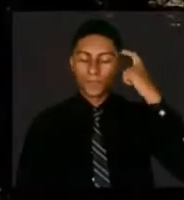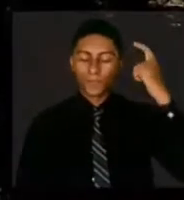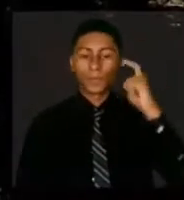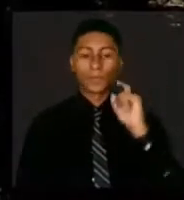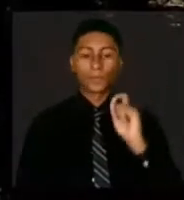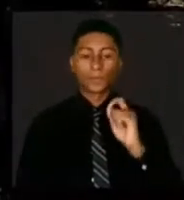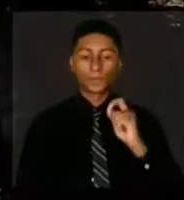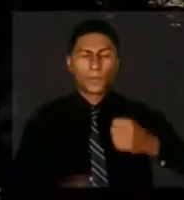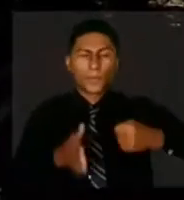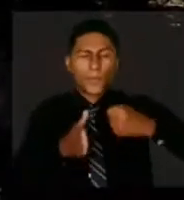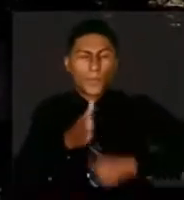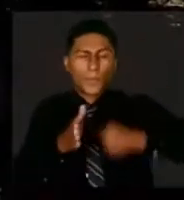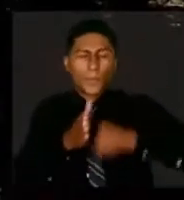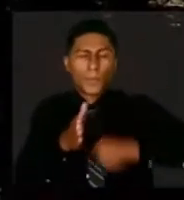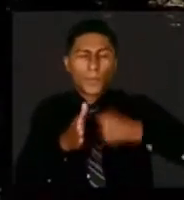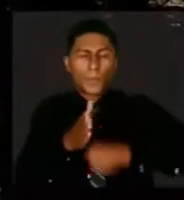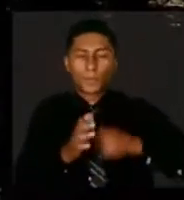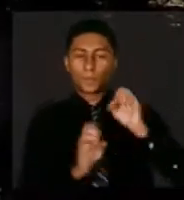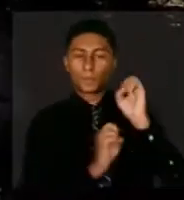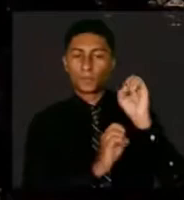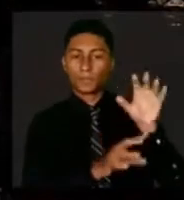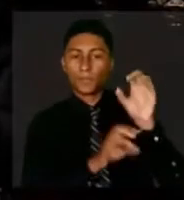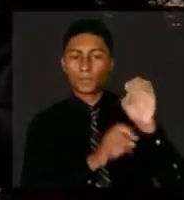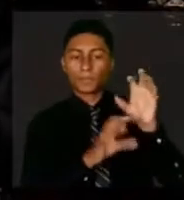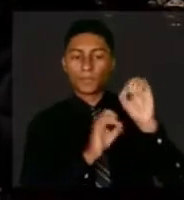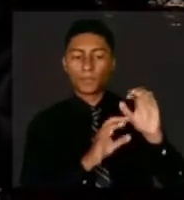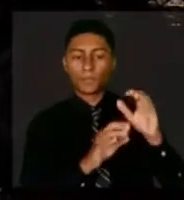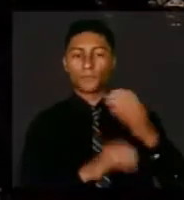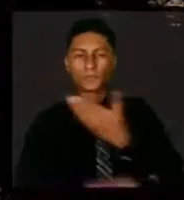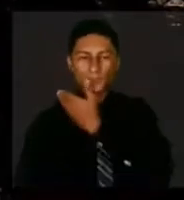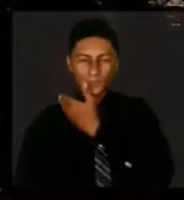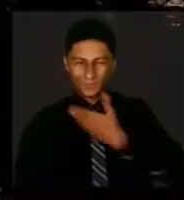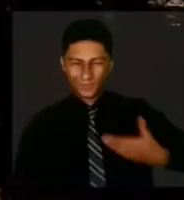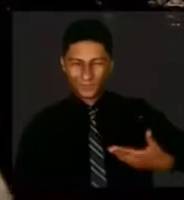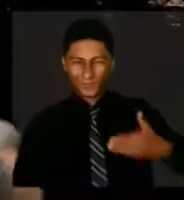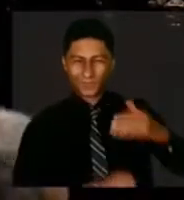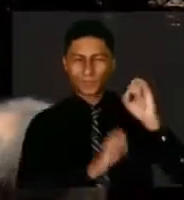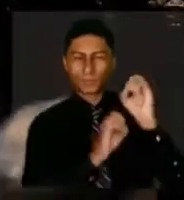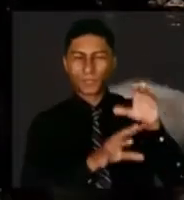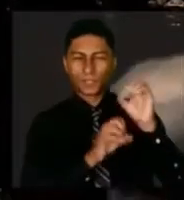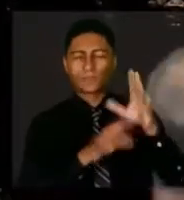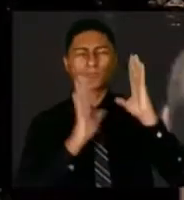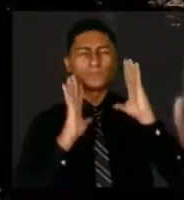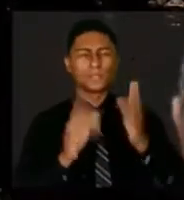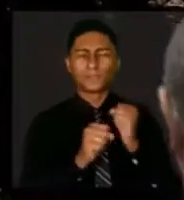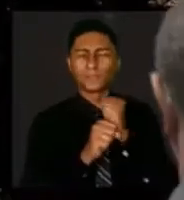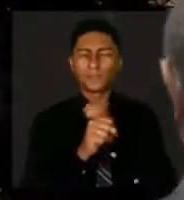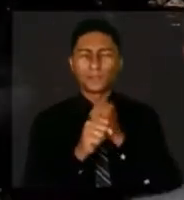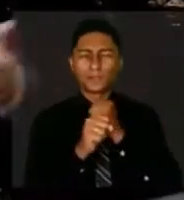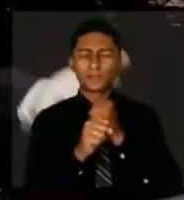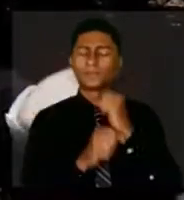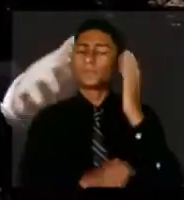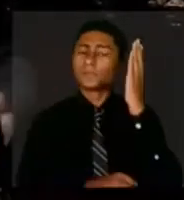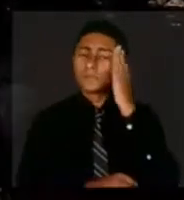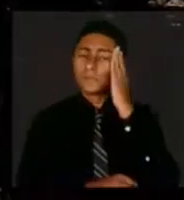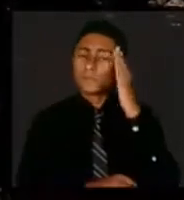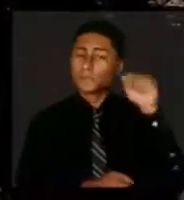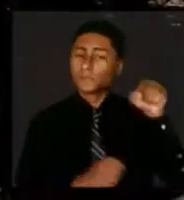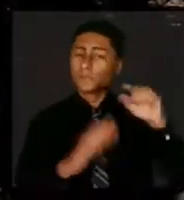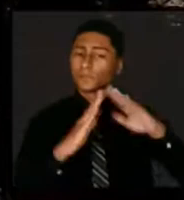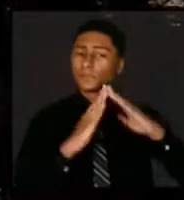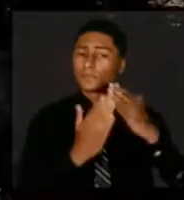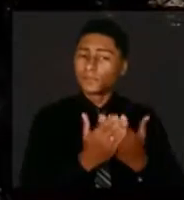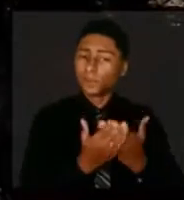que vem de longo tempo na nossa sociedade. Eu sei que a Escola Municipal Gonçalves Dias está agora